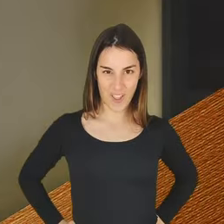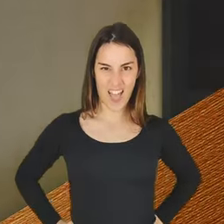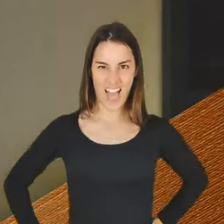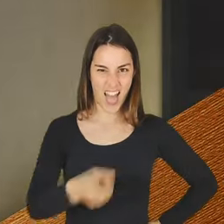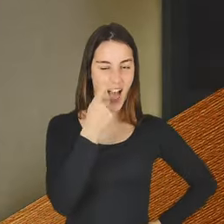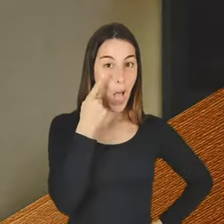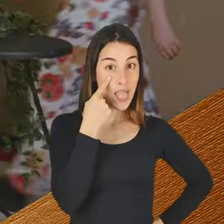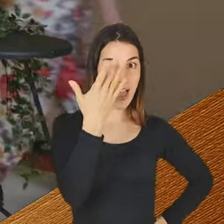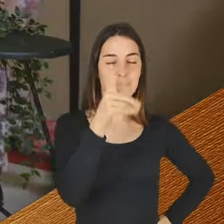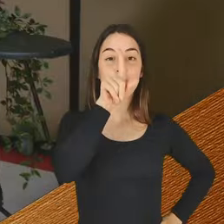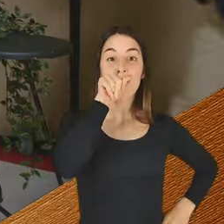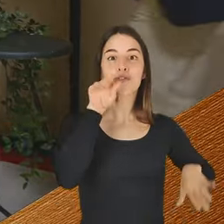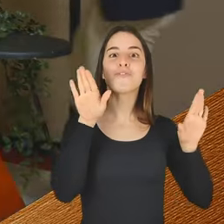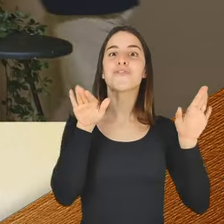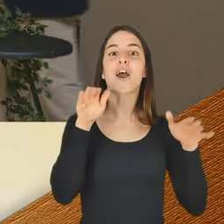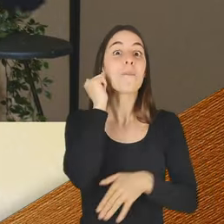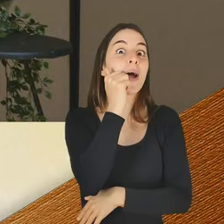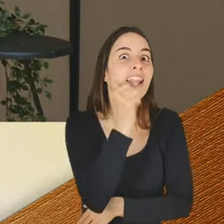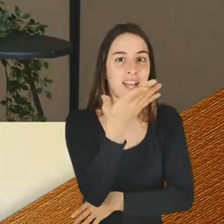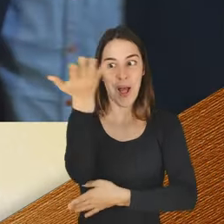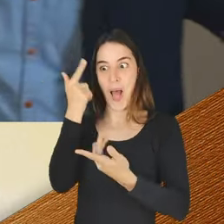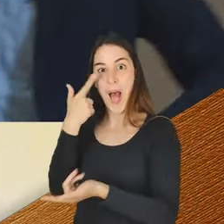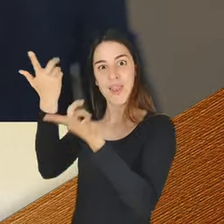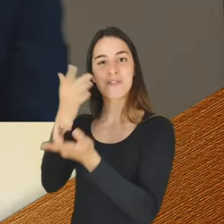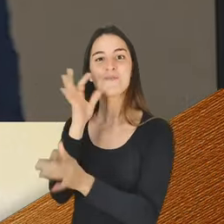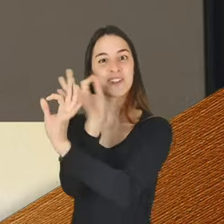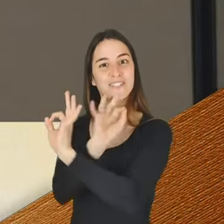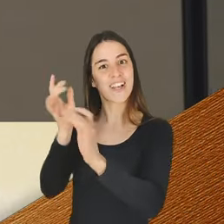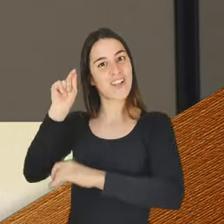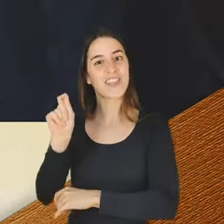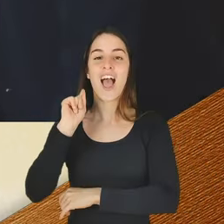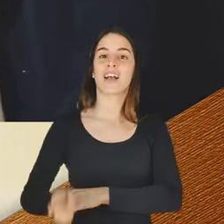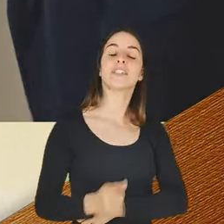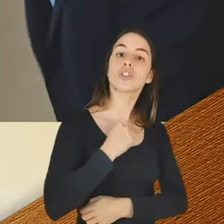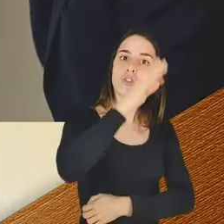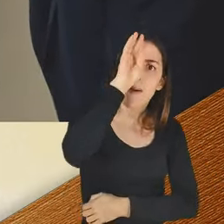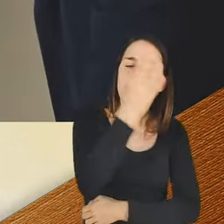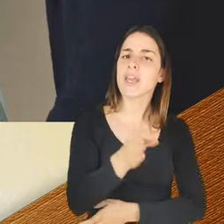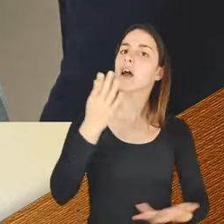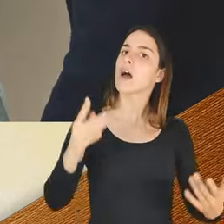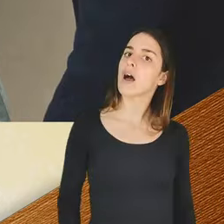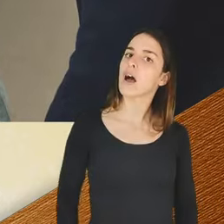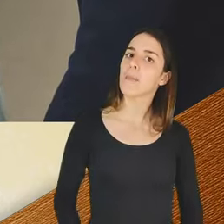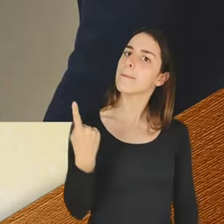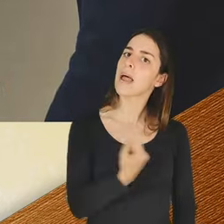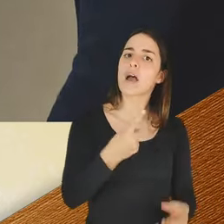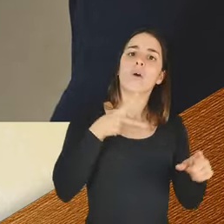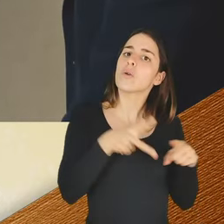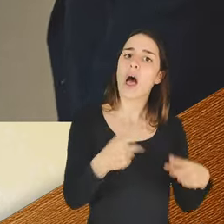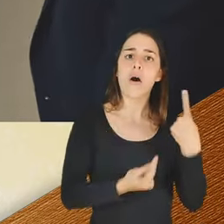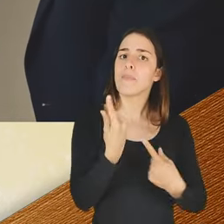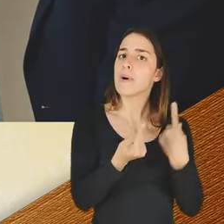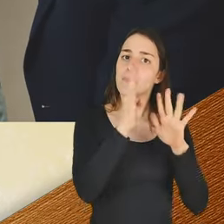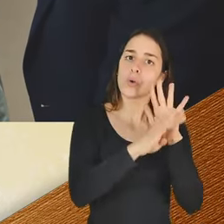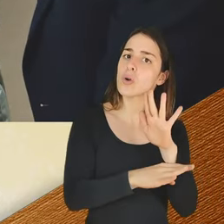Frango à paneleiro. Oh, perfeito Ricardo, hoje estamos no dia de aula, o dia deles. já sabia que ia ter que intervir algumas vezes neste programa